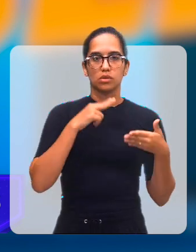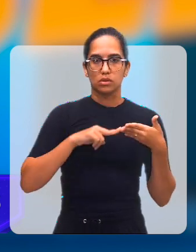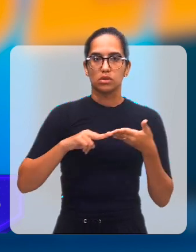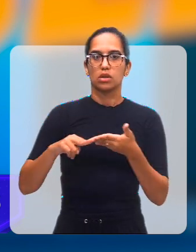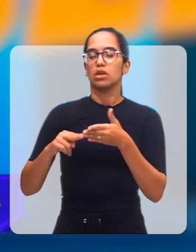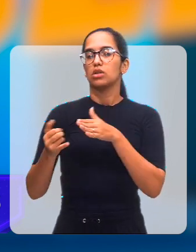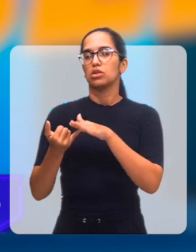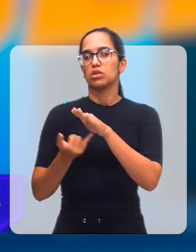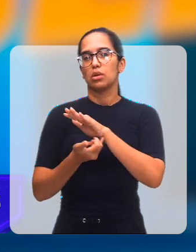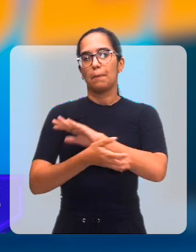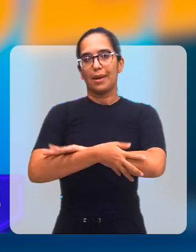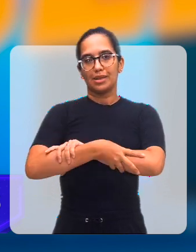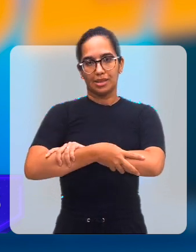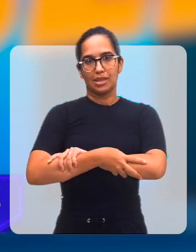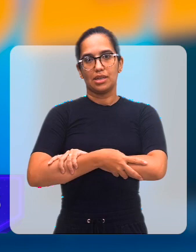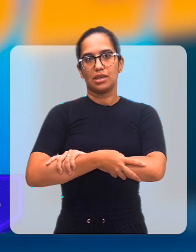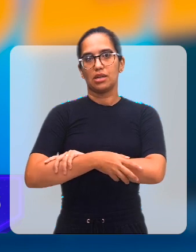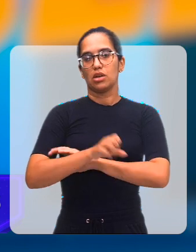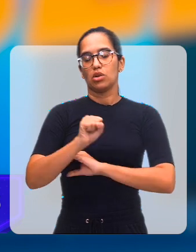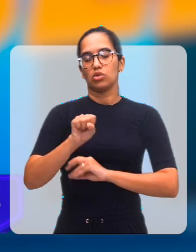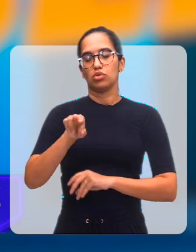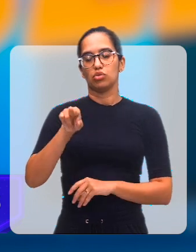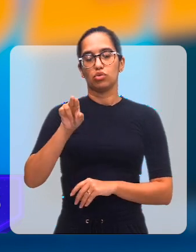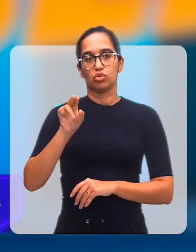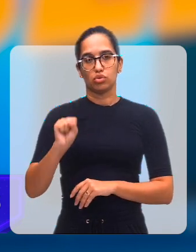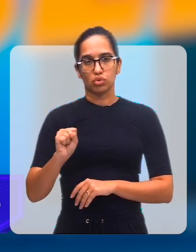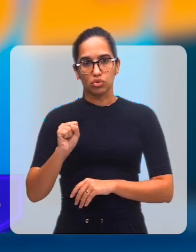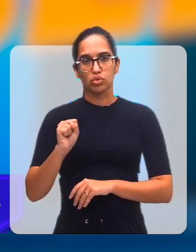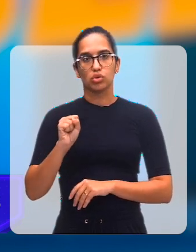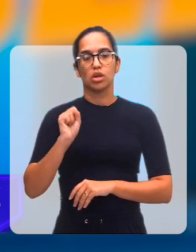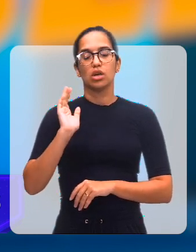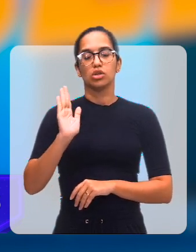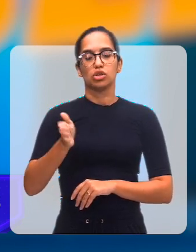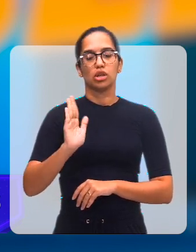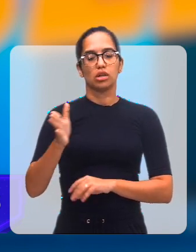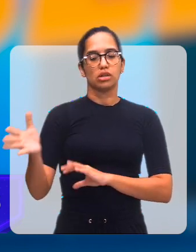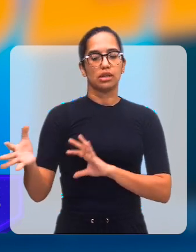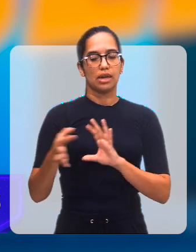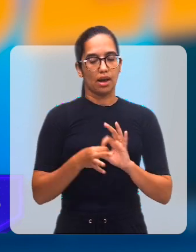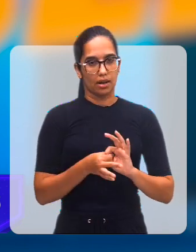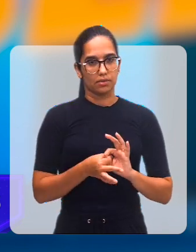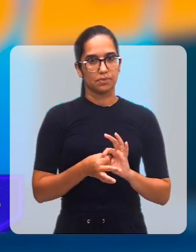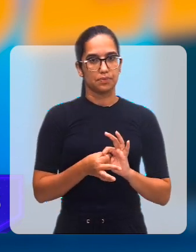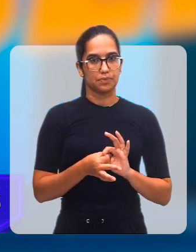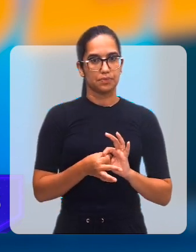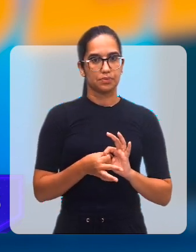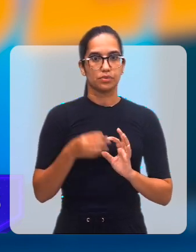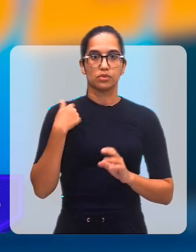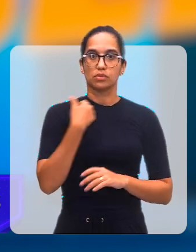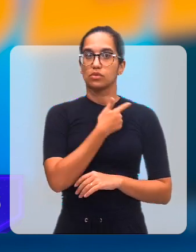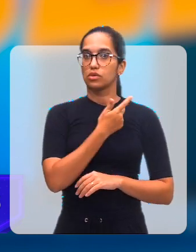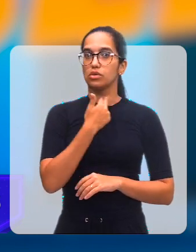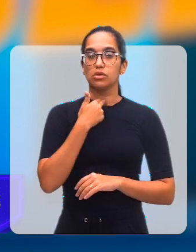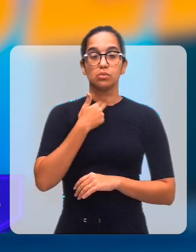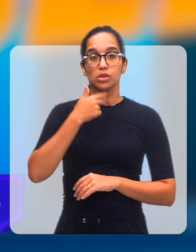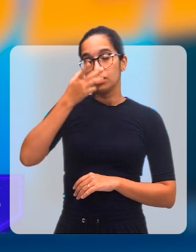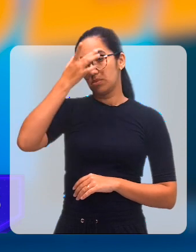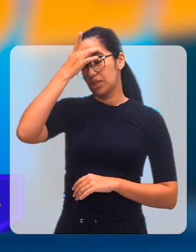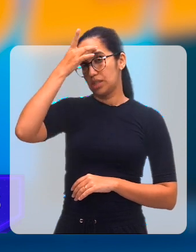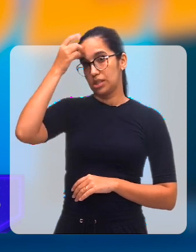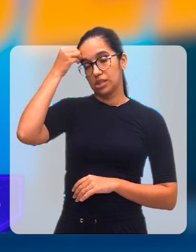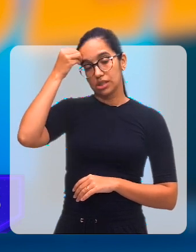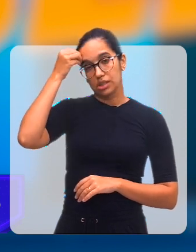rede parceira, que é a própria rede SUS, que são conveniadas ao SUS, e a gente não pode deixar de falar